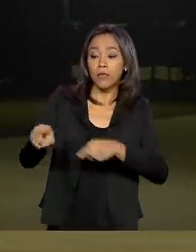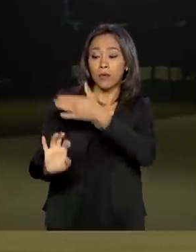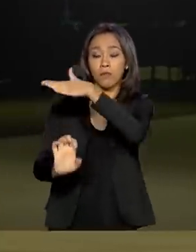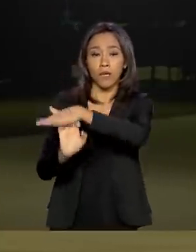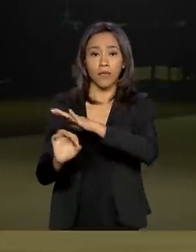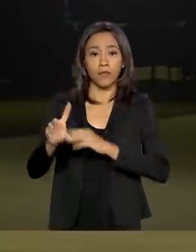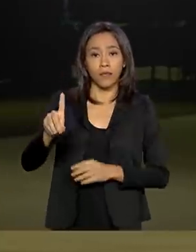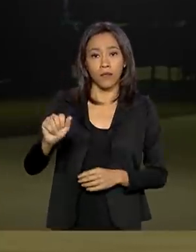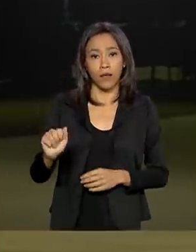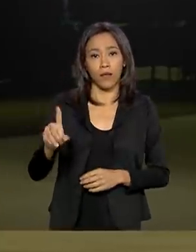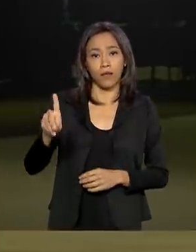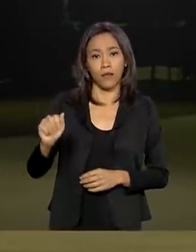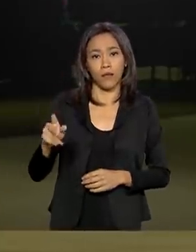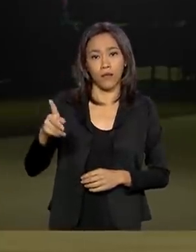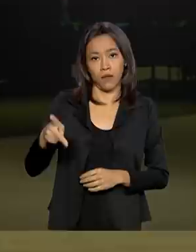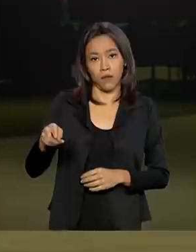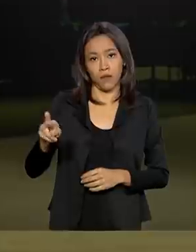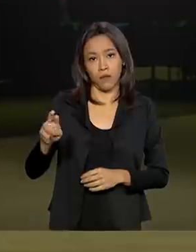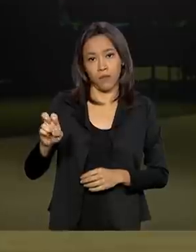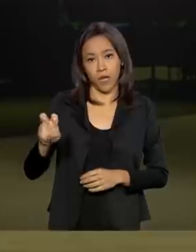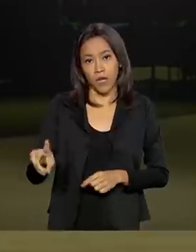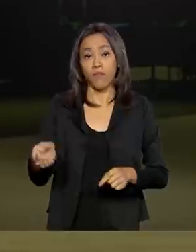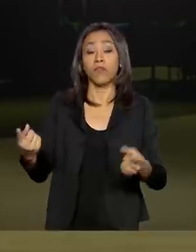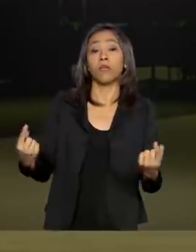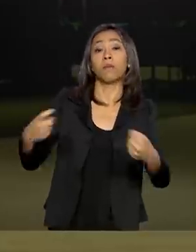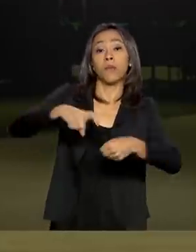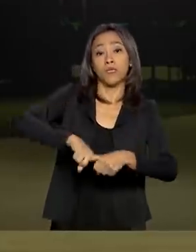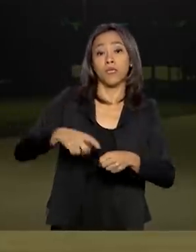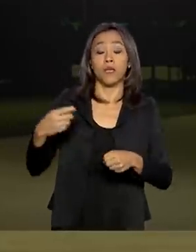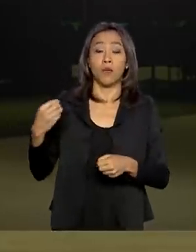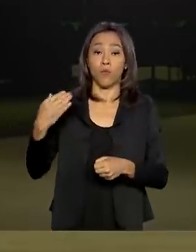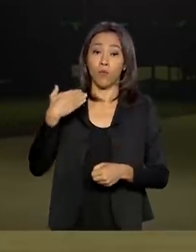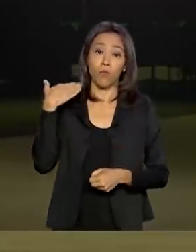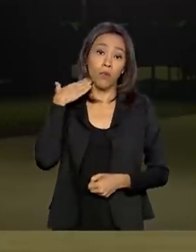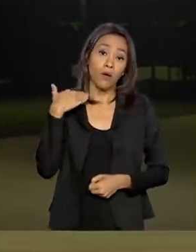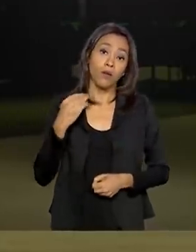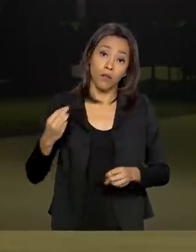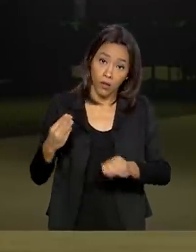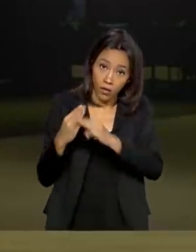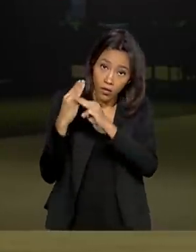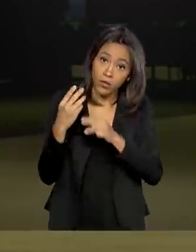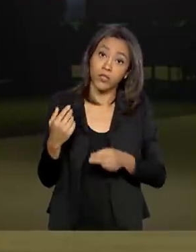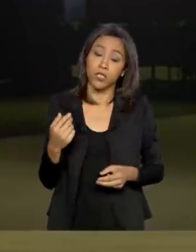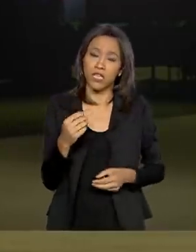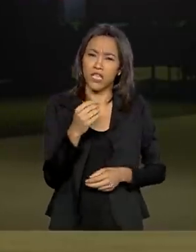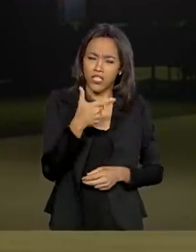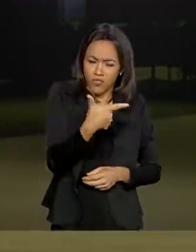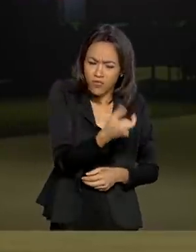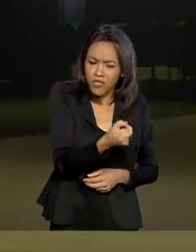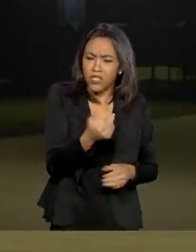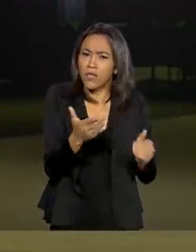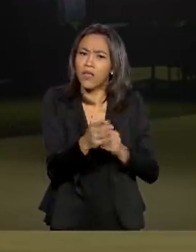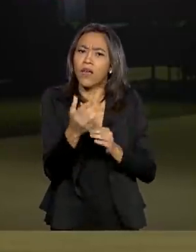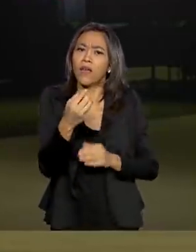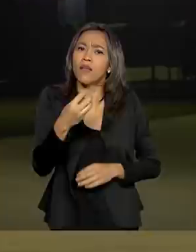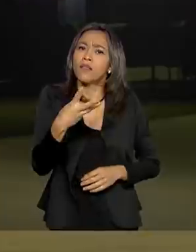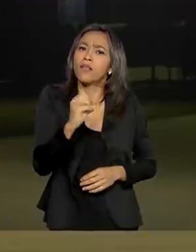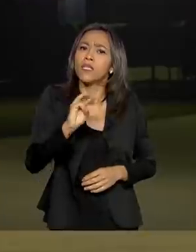Caixa, encontrar, e eu digo encontrar porque algo entre 20 a 30 milhões de brasileiros